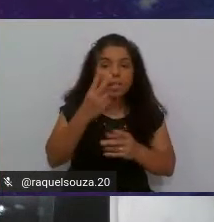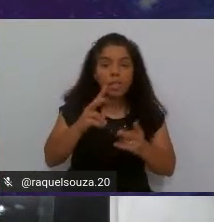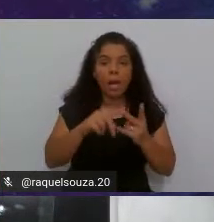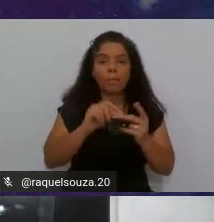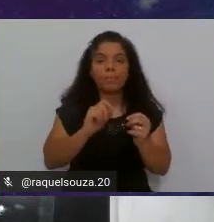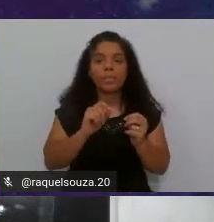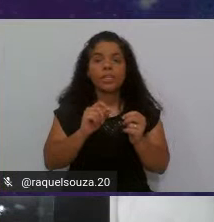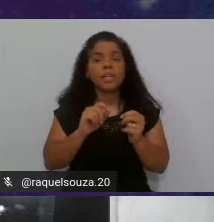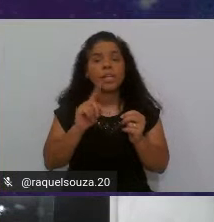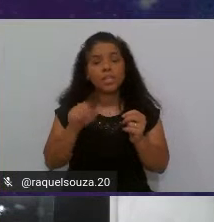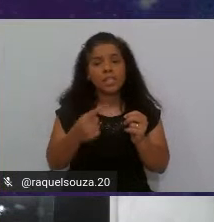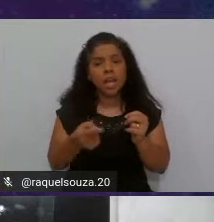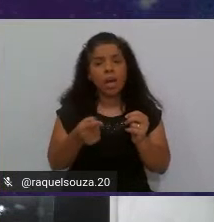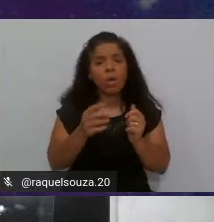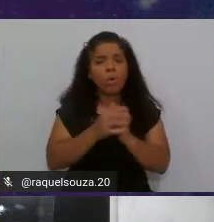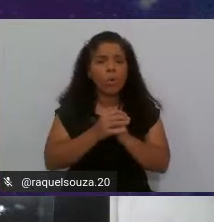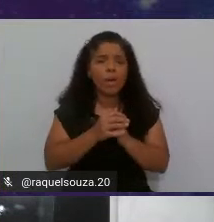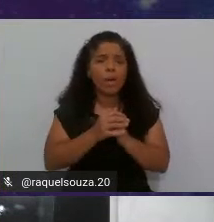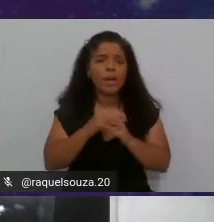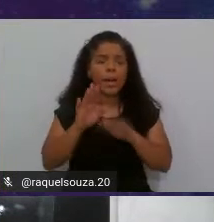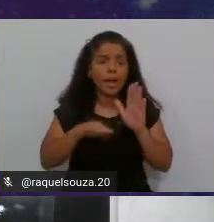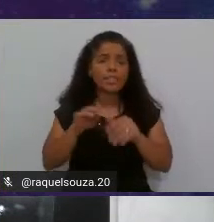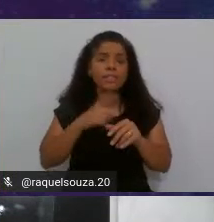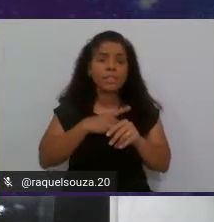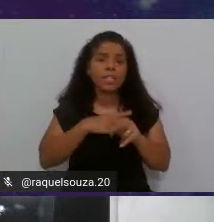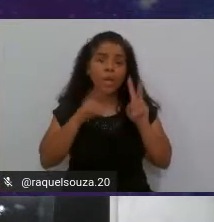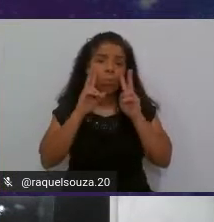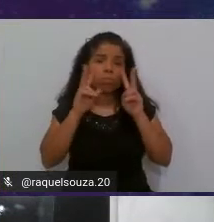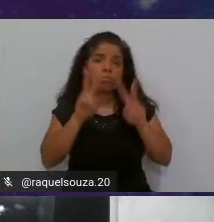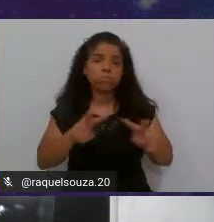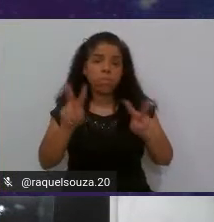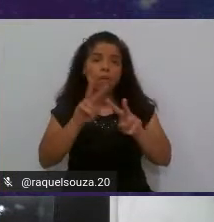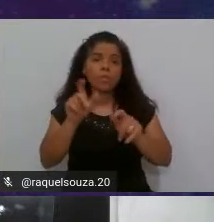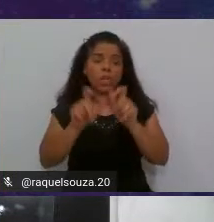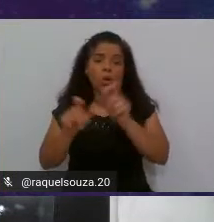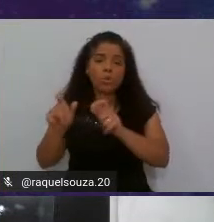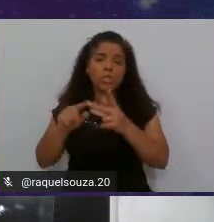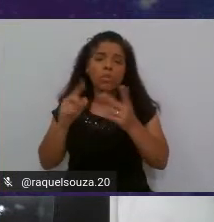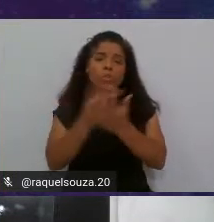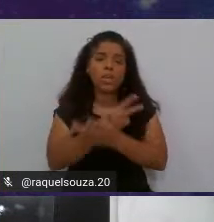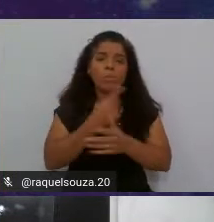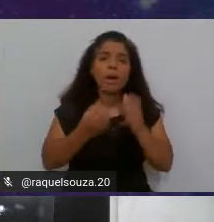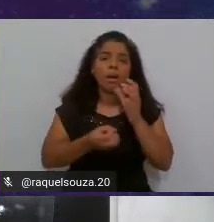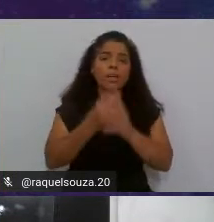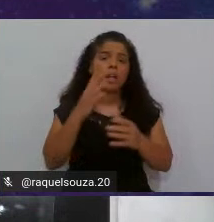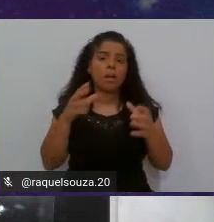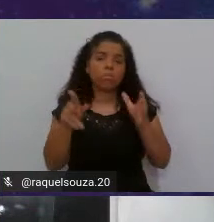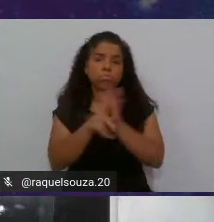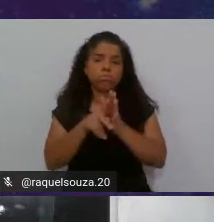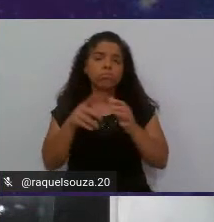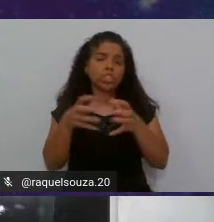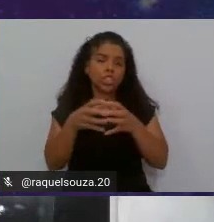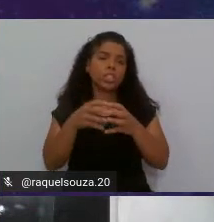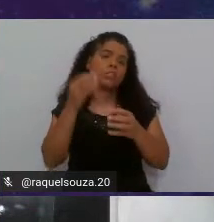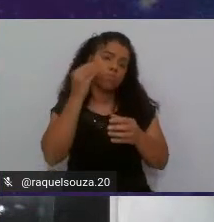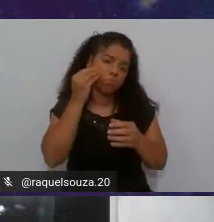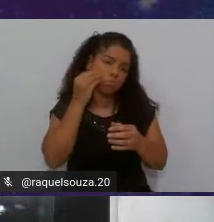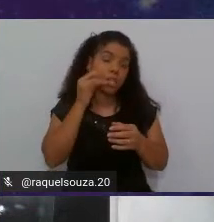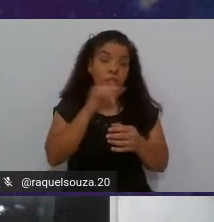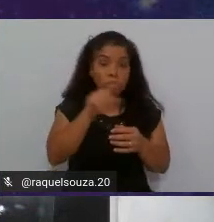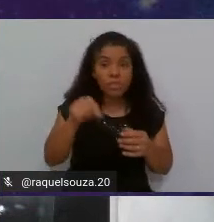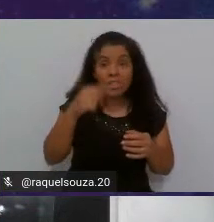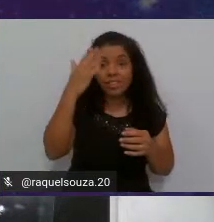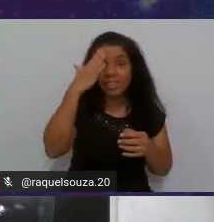a gente tem uma visão, talvez, até melhor do que o desenvolvedor para criar casos de teste. Então, eu sugiro que quando vocês